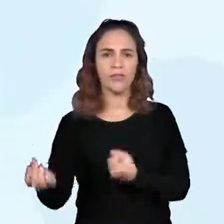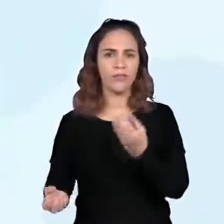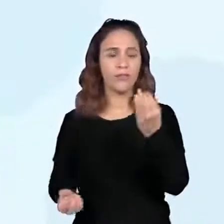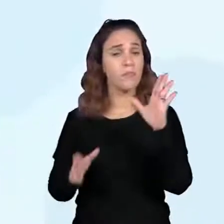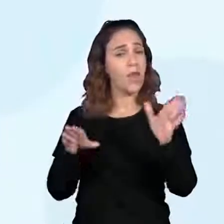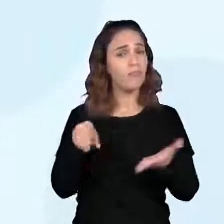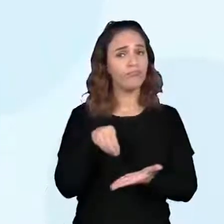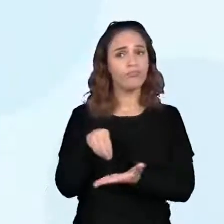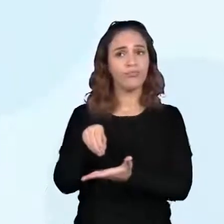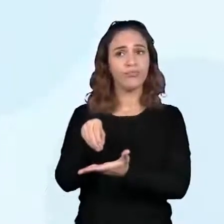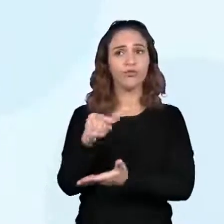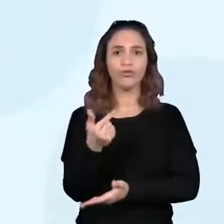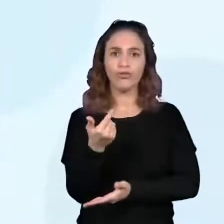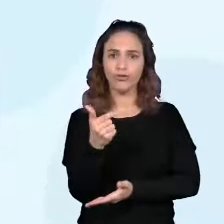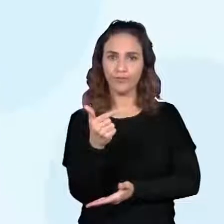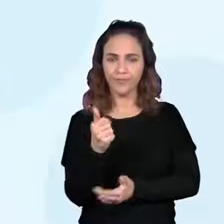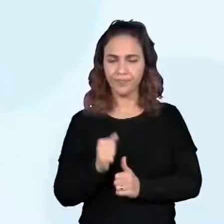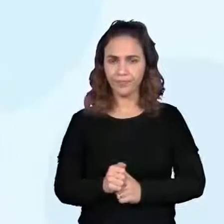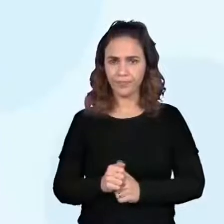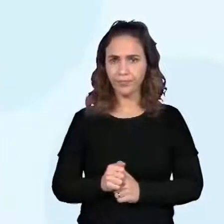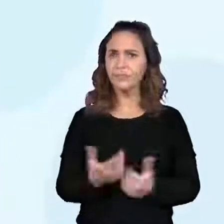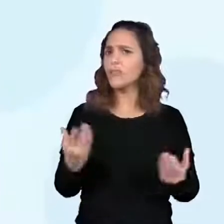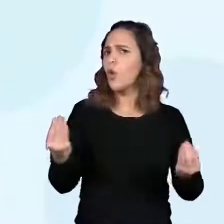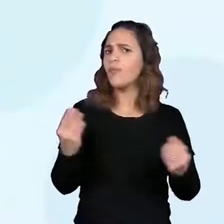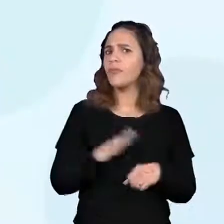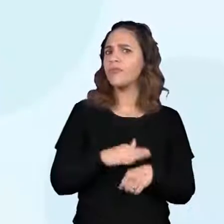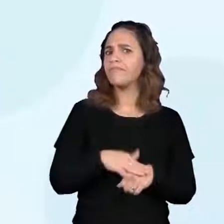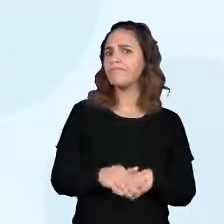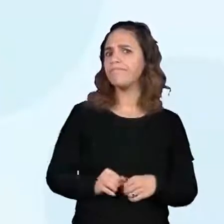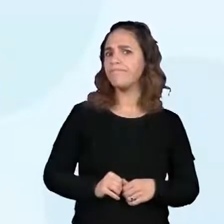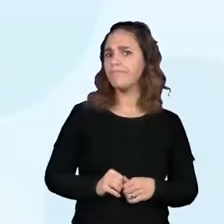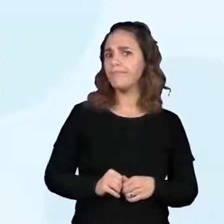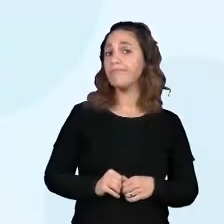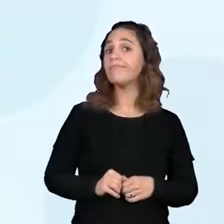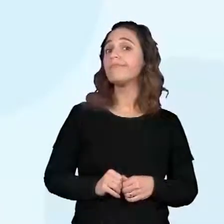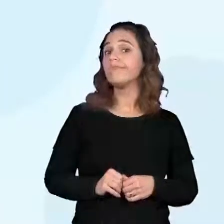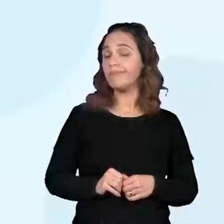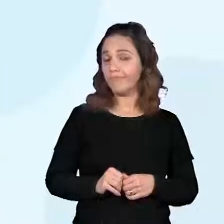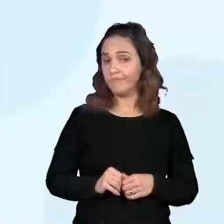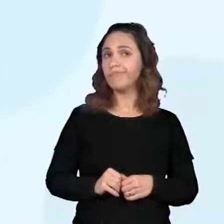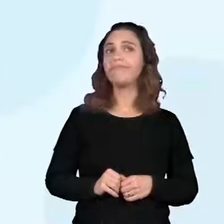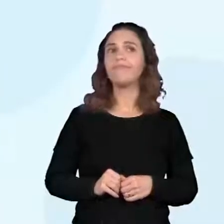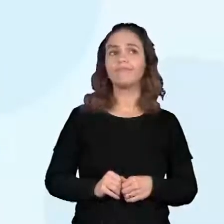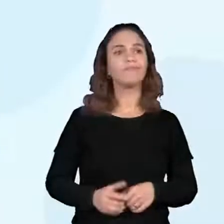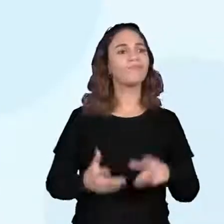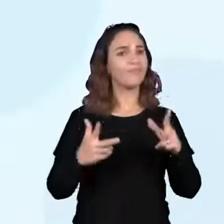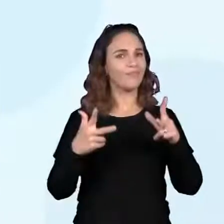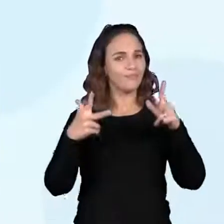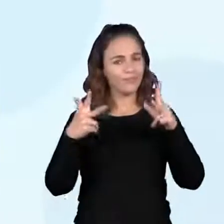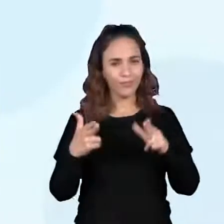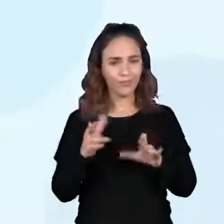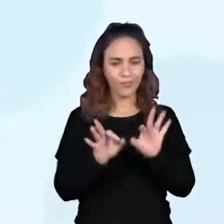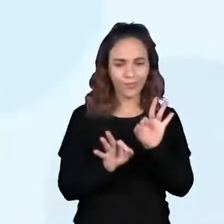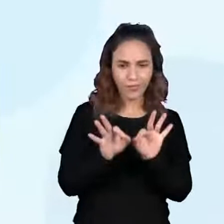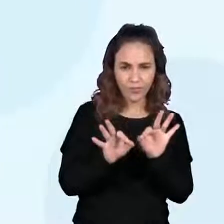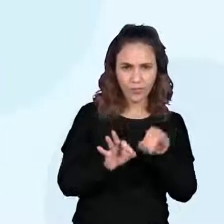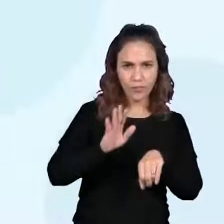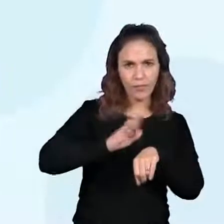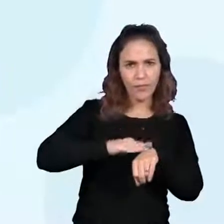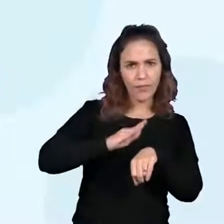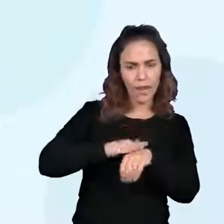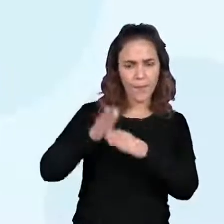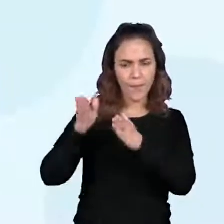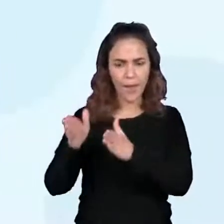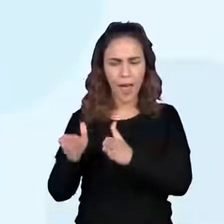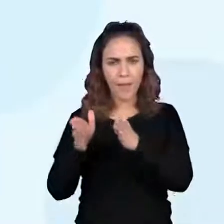GPS. E como eles faziam isso? Assim como para organizar o tempo, os